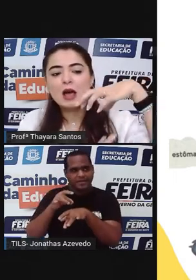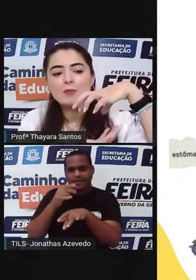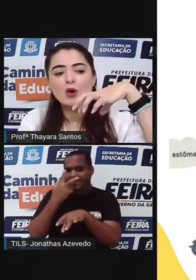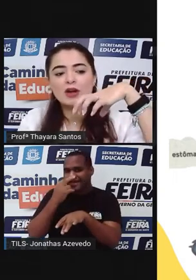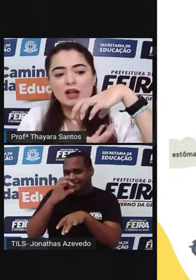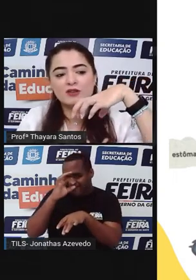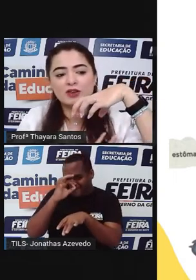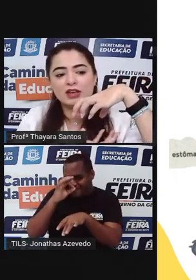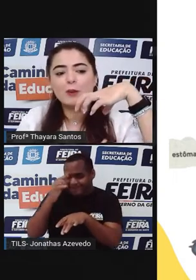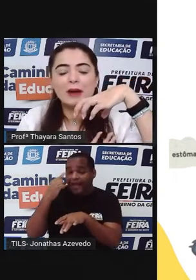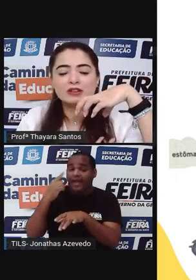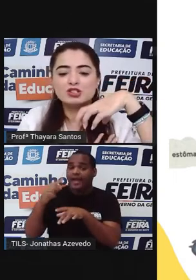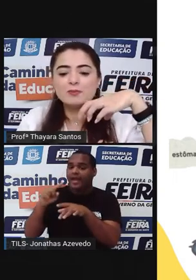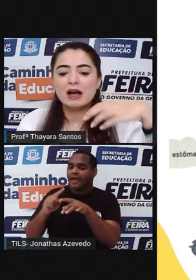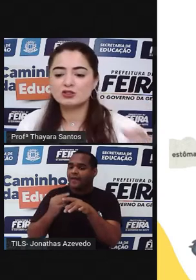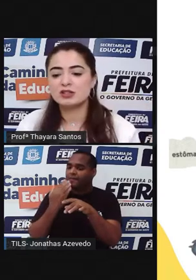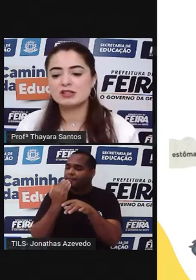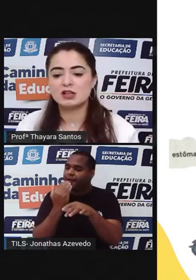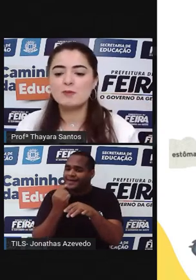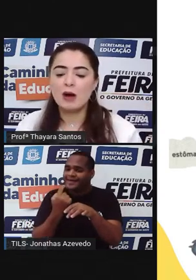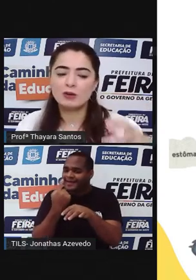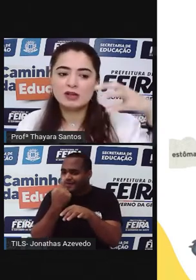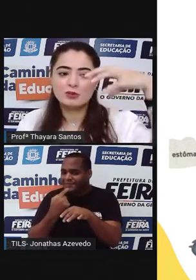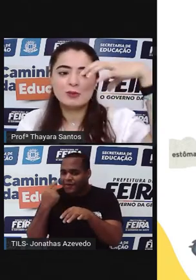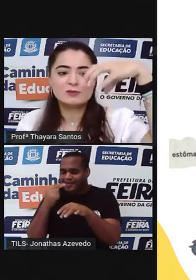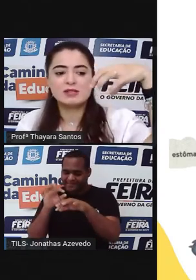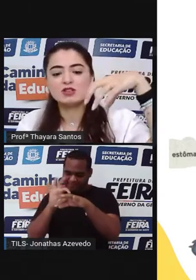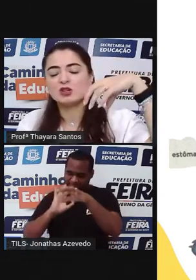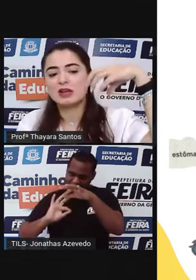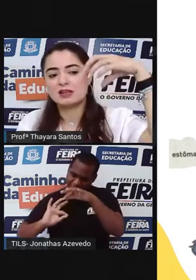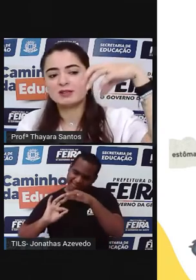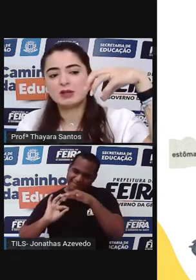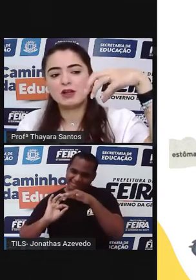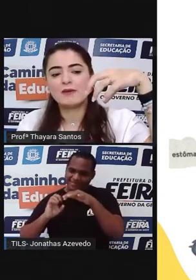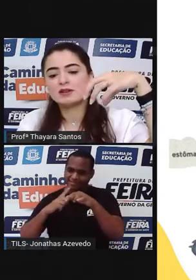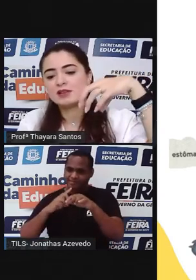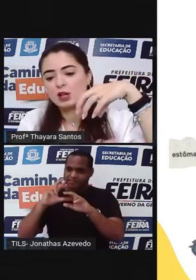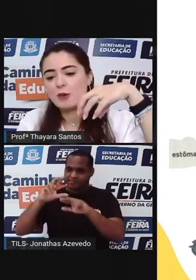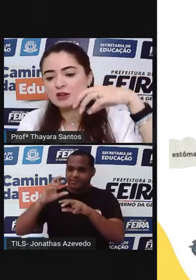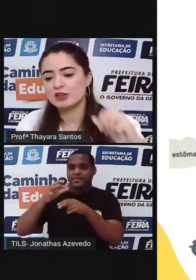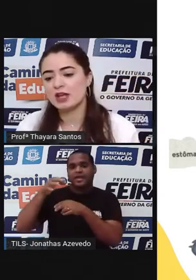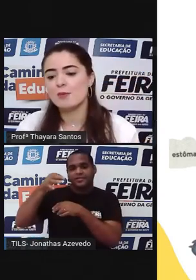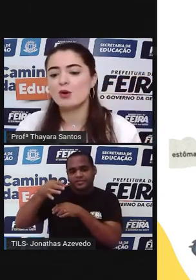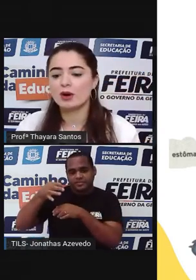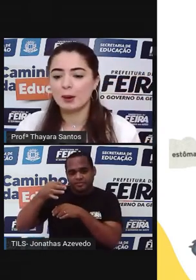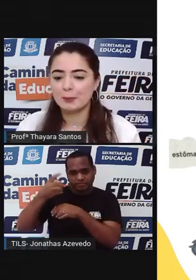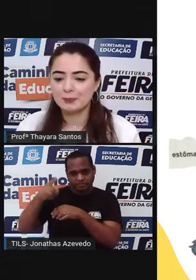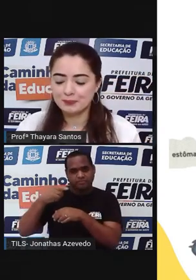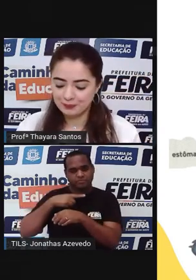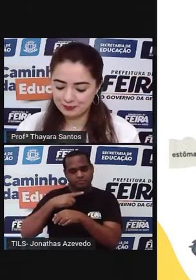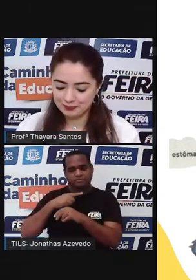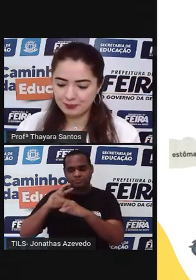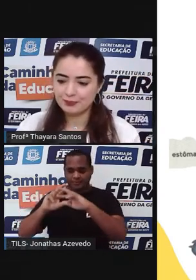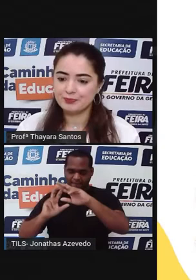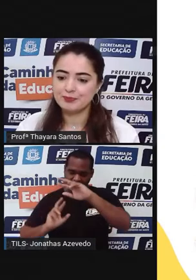e a boca ela fica na parte de baixo desse animal. No mesmo sentido, aqui em cima está o ânus, aqui embaixo vai estar a boca.